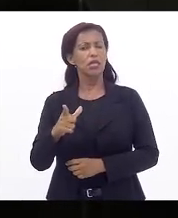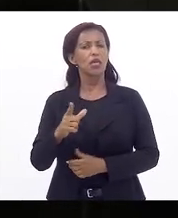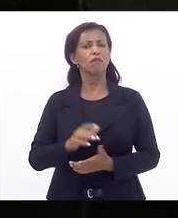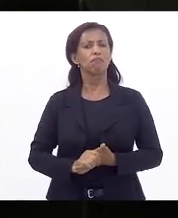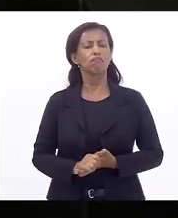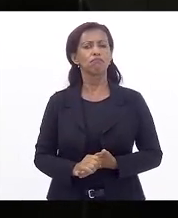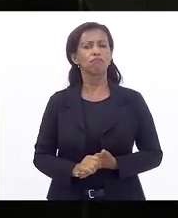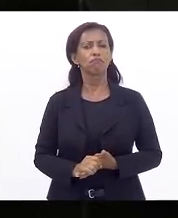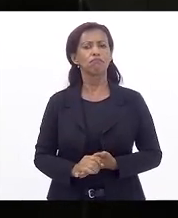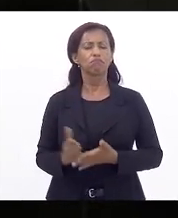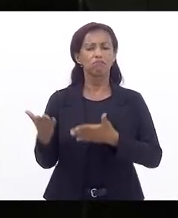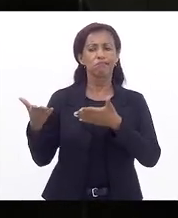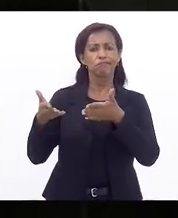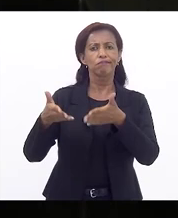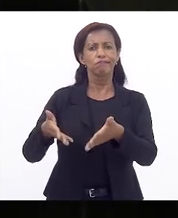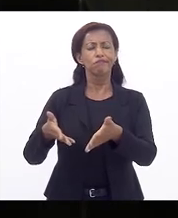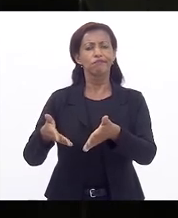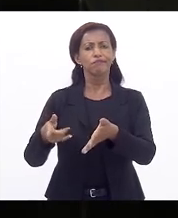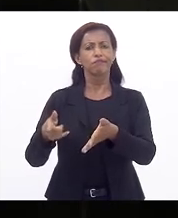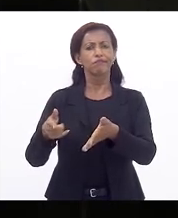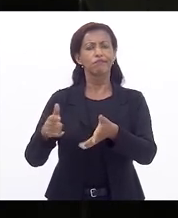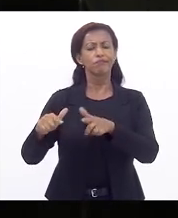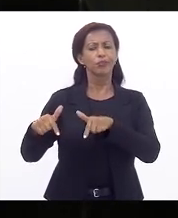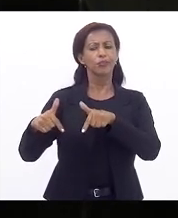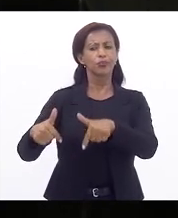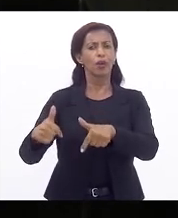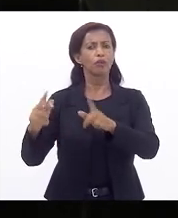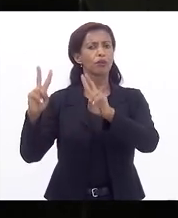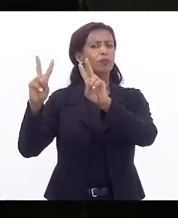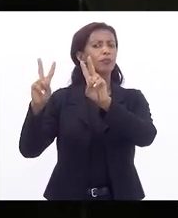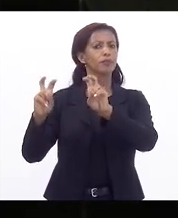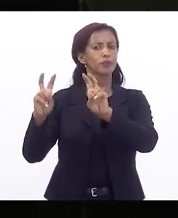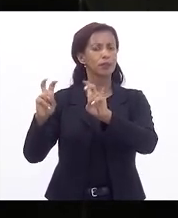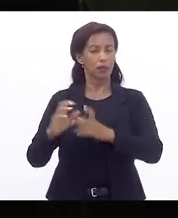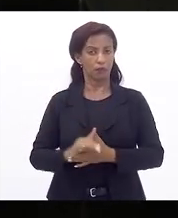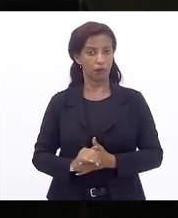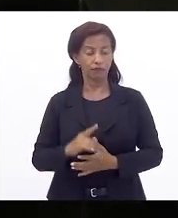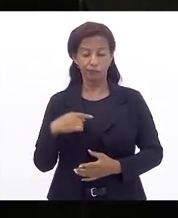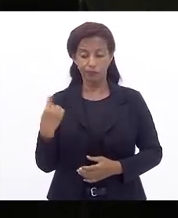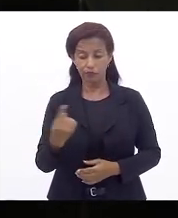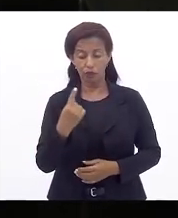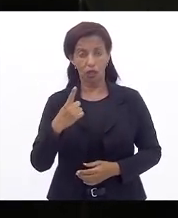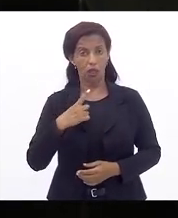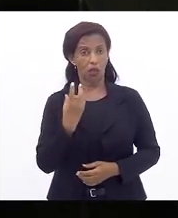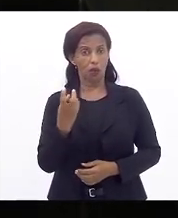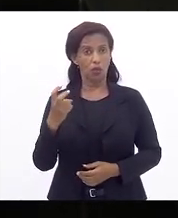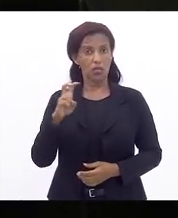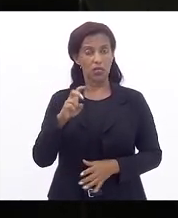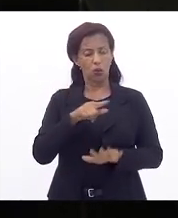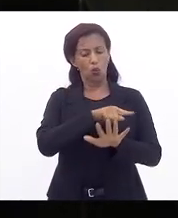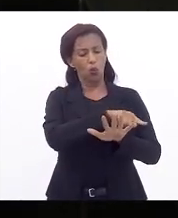sobre esse tema. Nós temos cinco